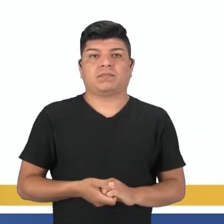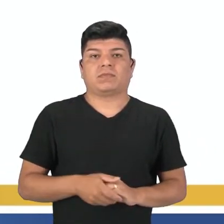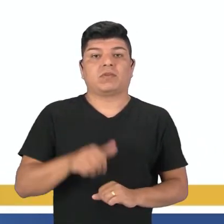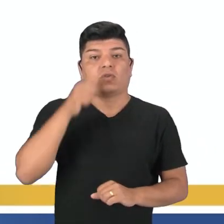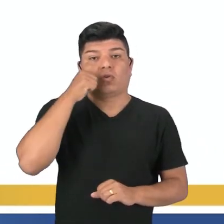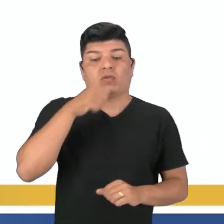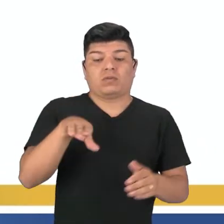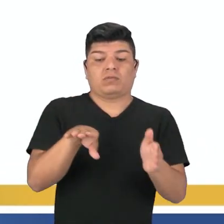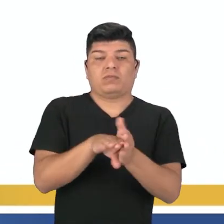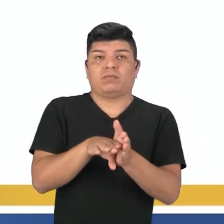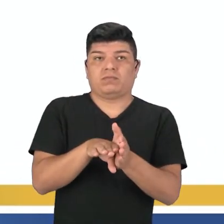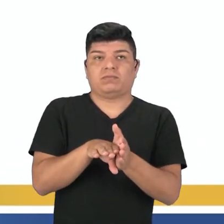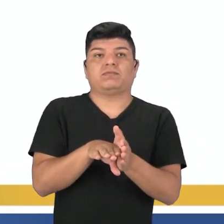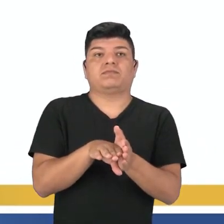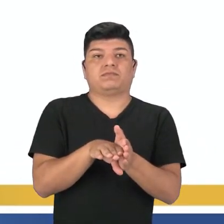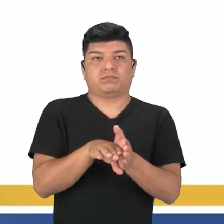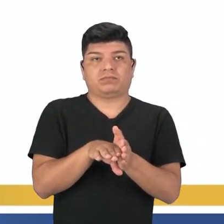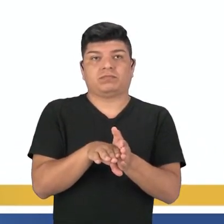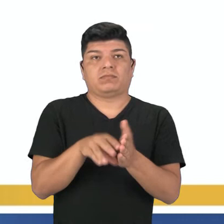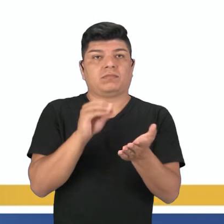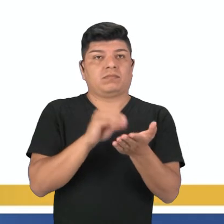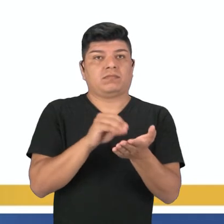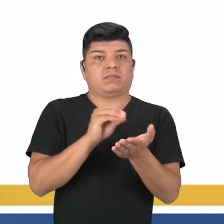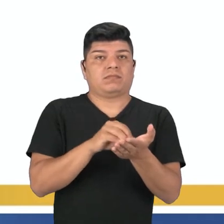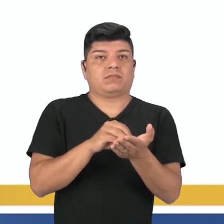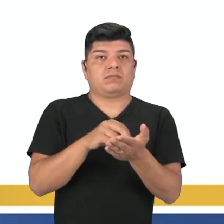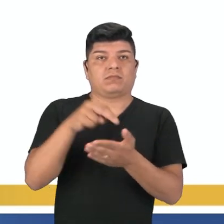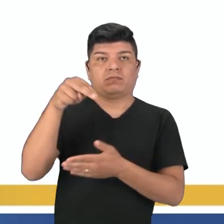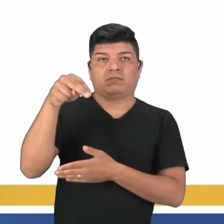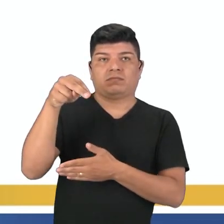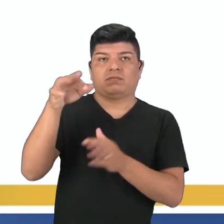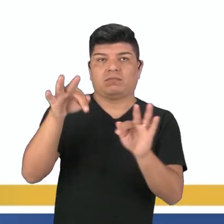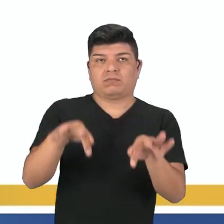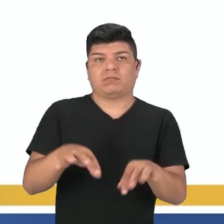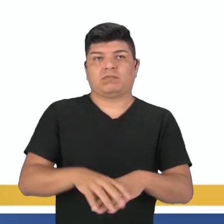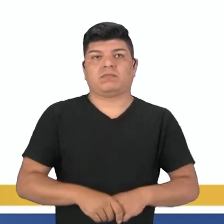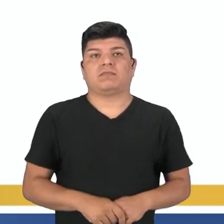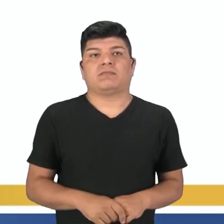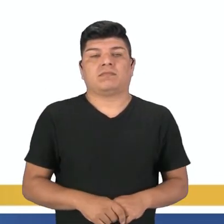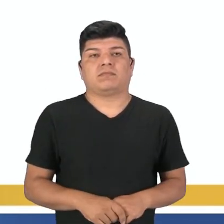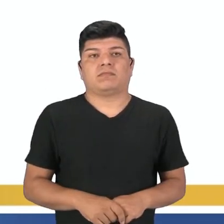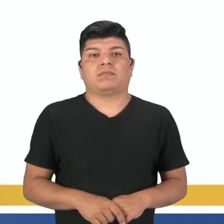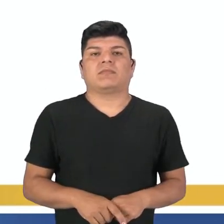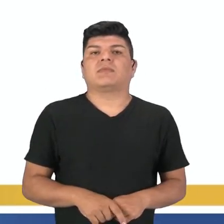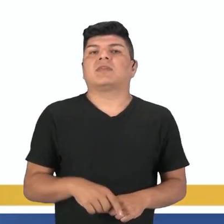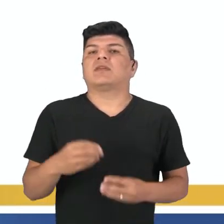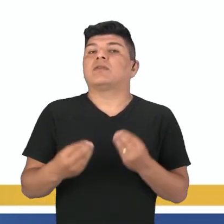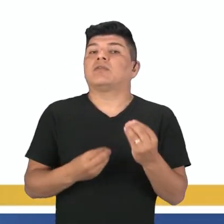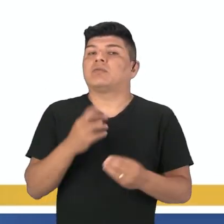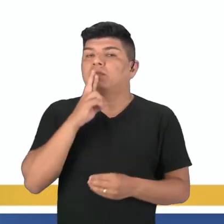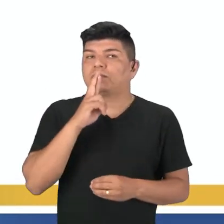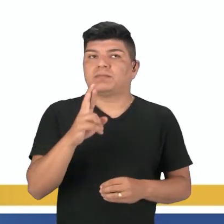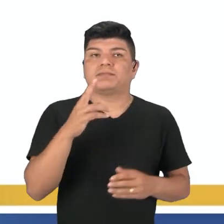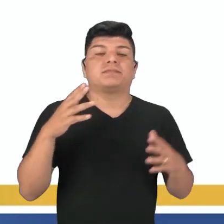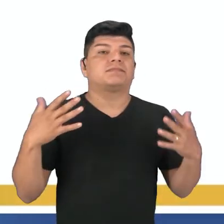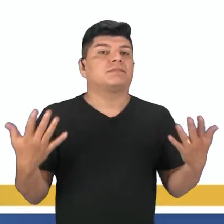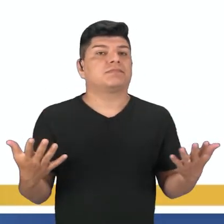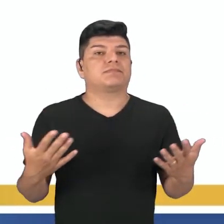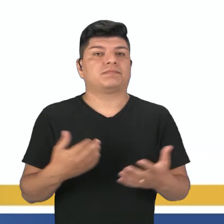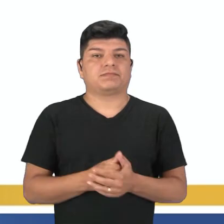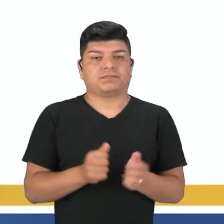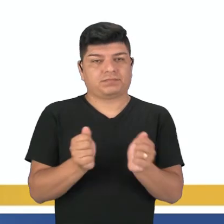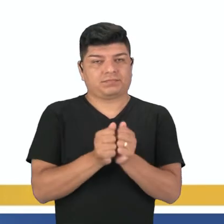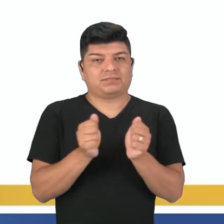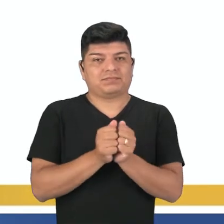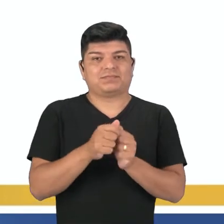quando a mulher chegou. Aí nesse when, está faltando um nzinho no final, tá pessoal? E aí, como é que fica a resposta então? Vamos ver